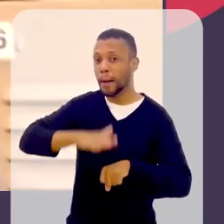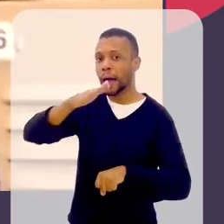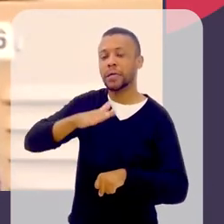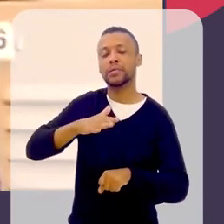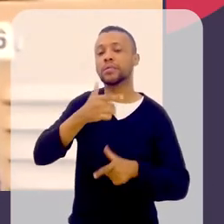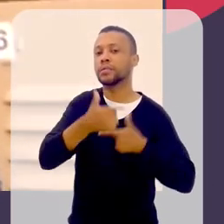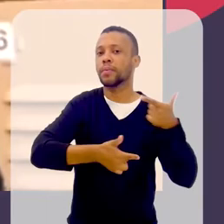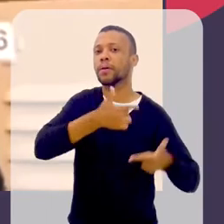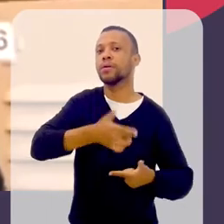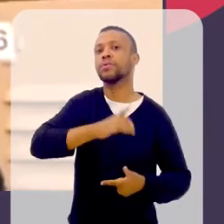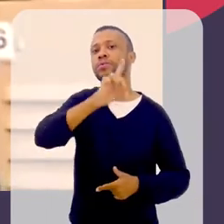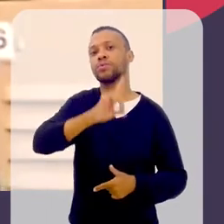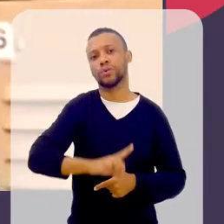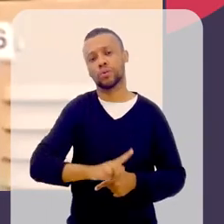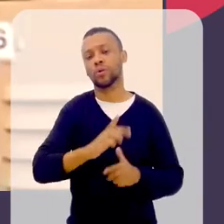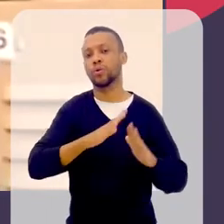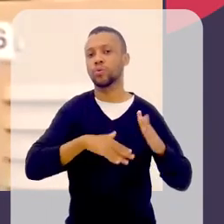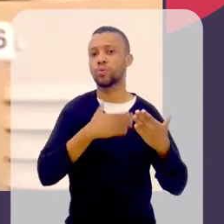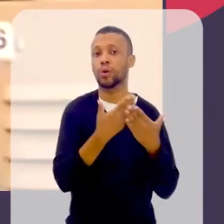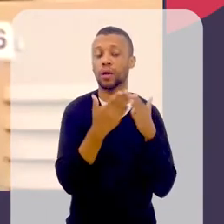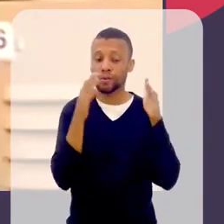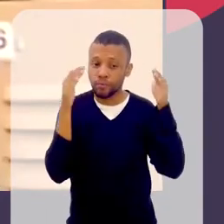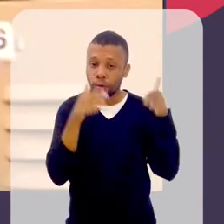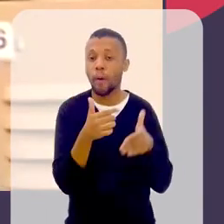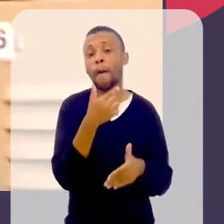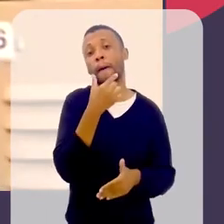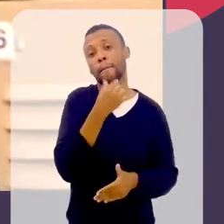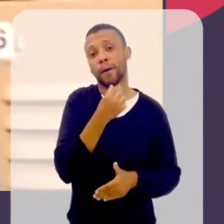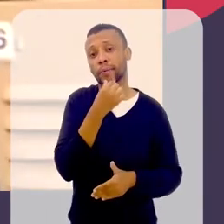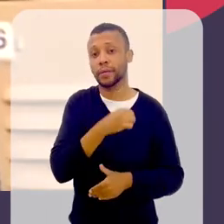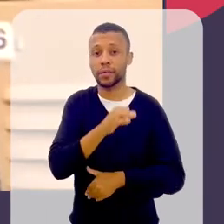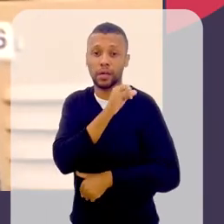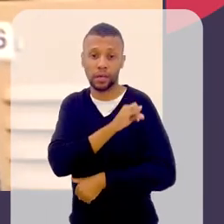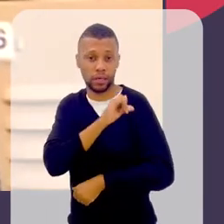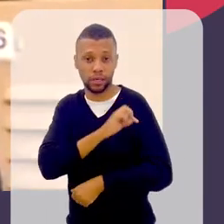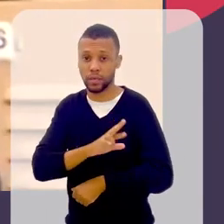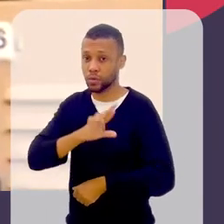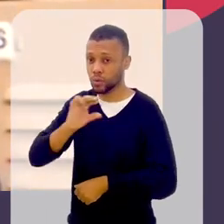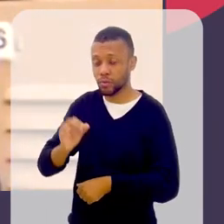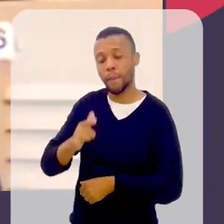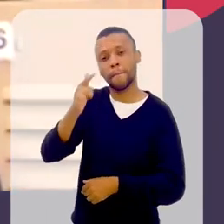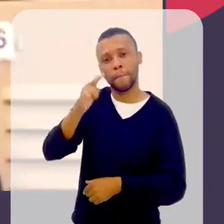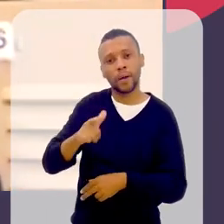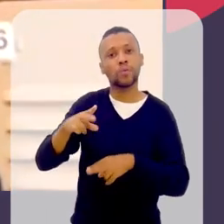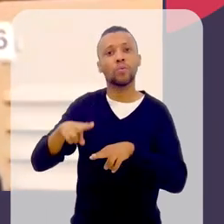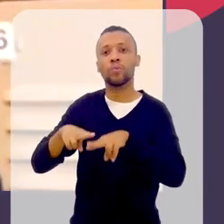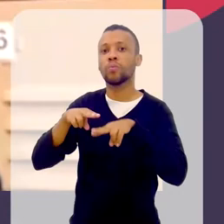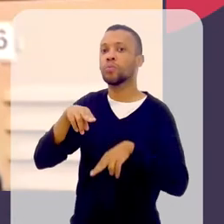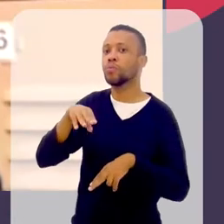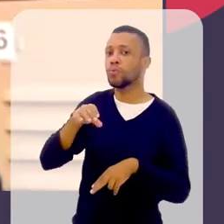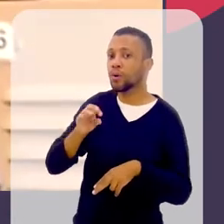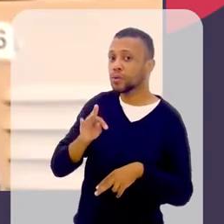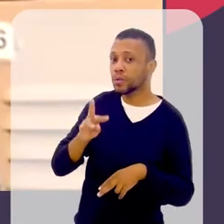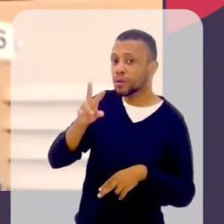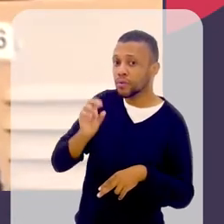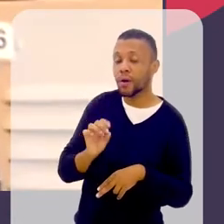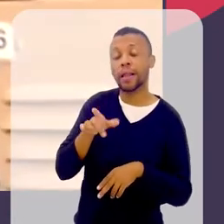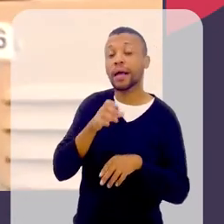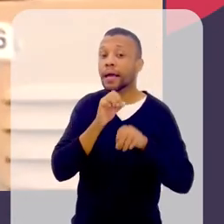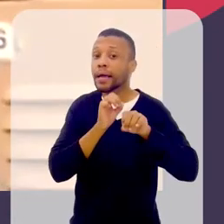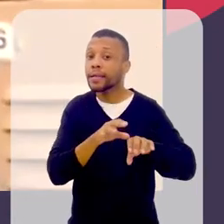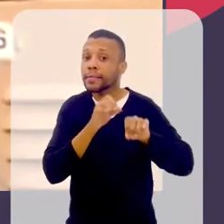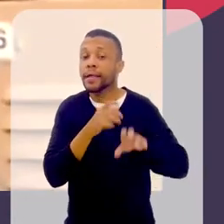anos sendo diretora de um colégio só pra meninas, aqui no Rio de Janeiro. Então, esse é mais um motivo. Ela